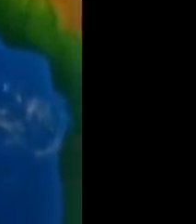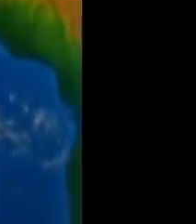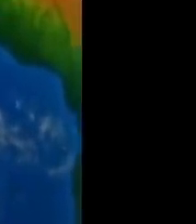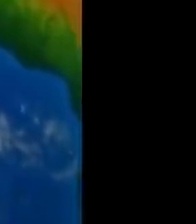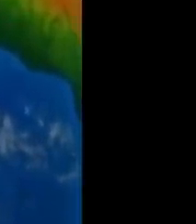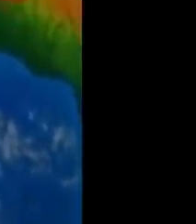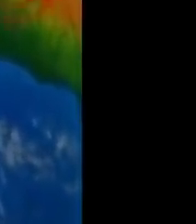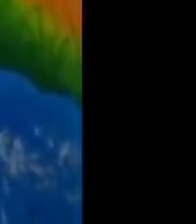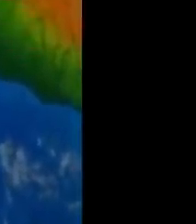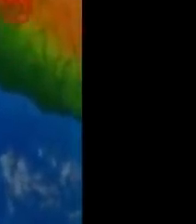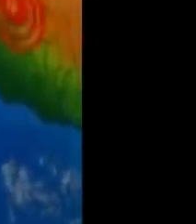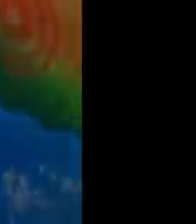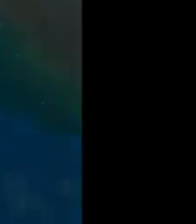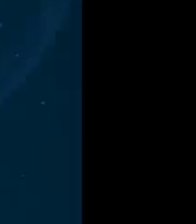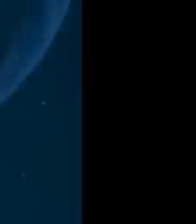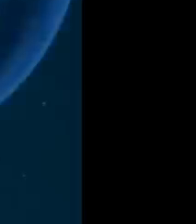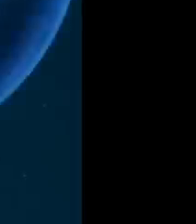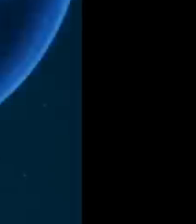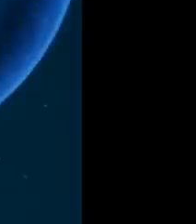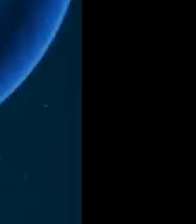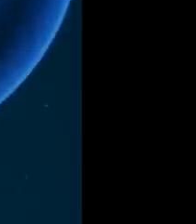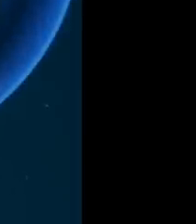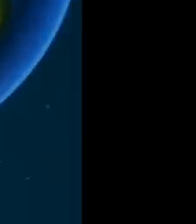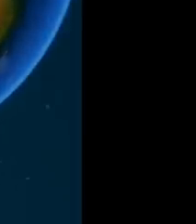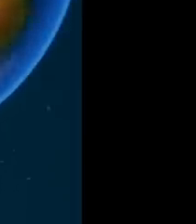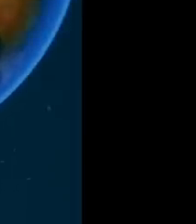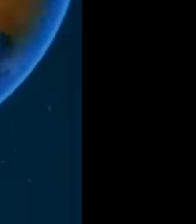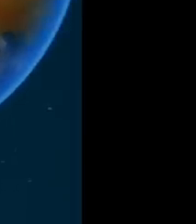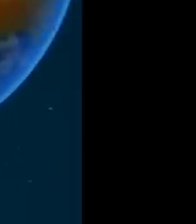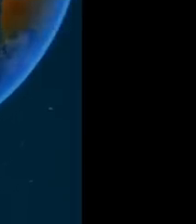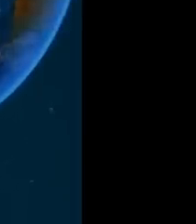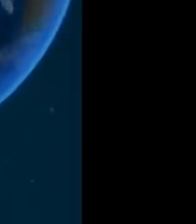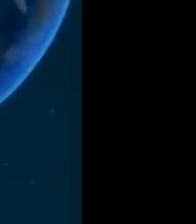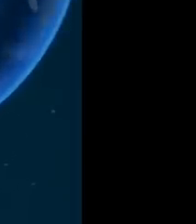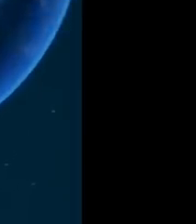Música Música